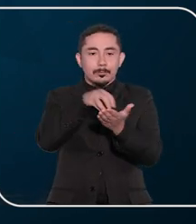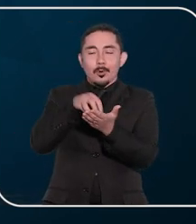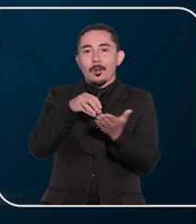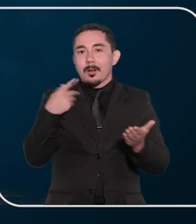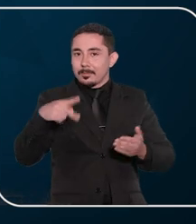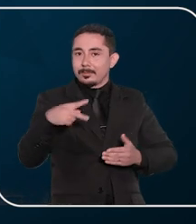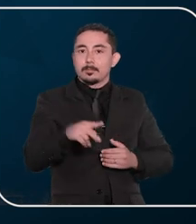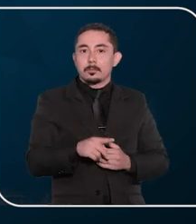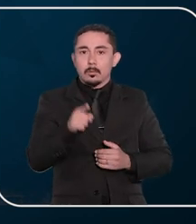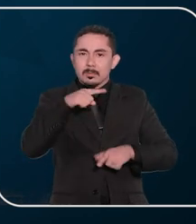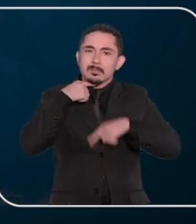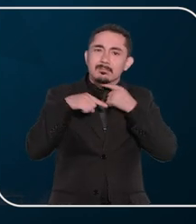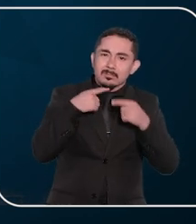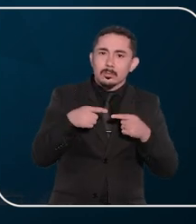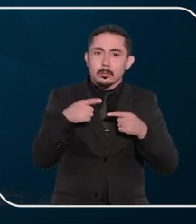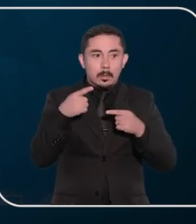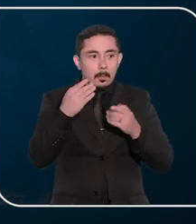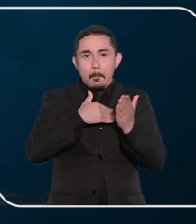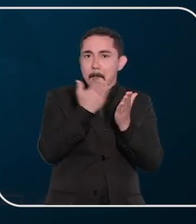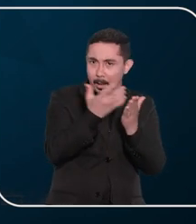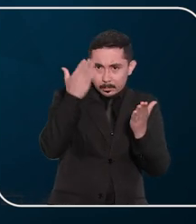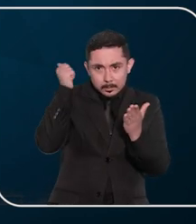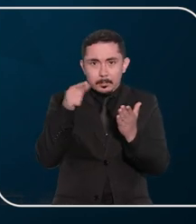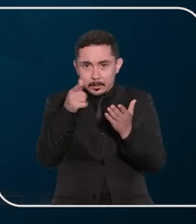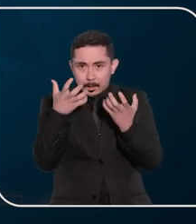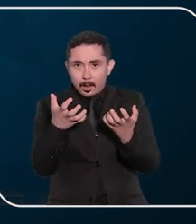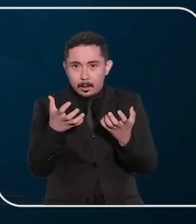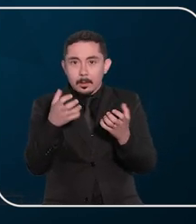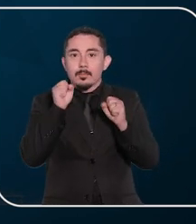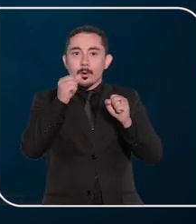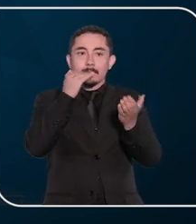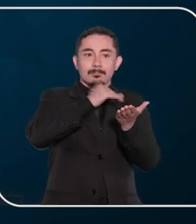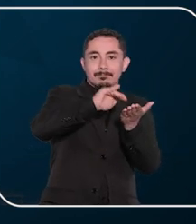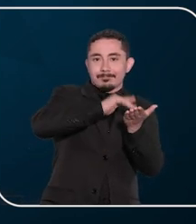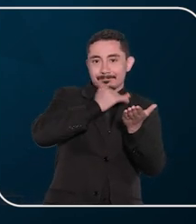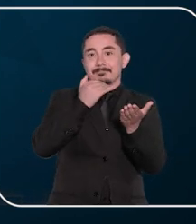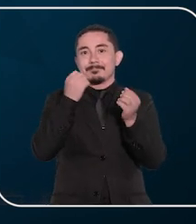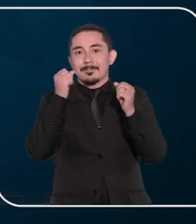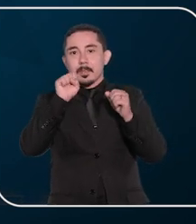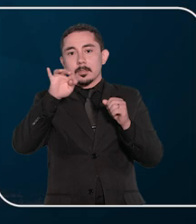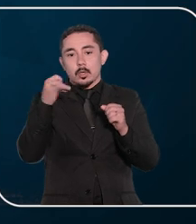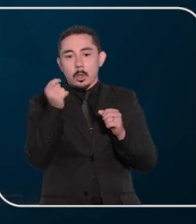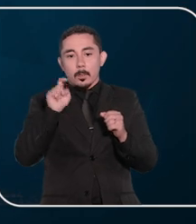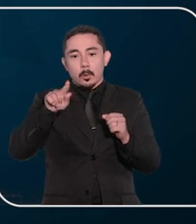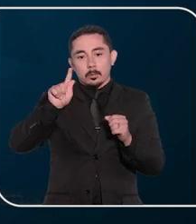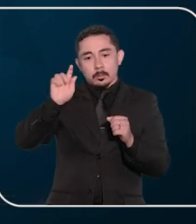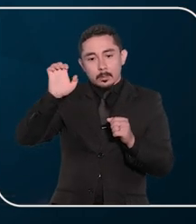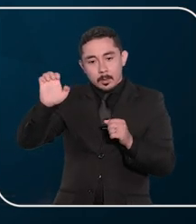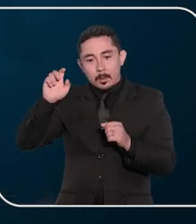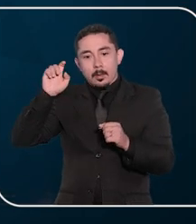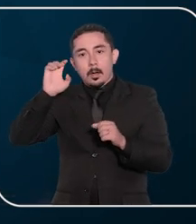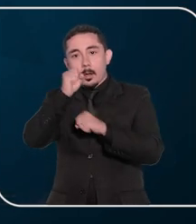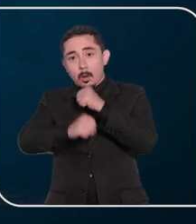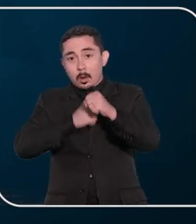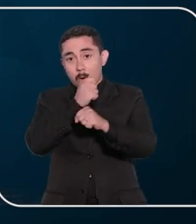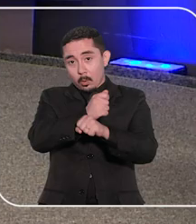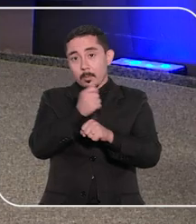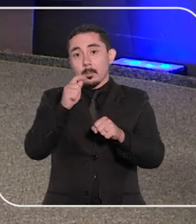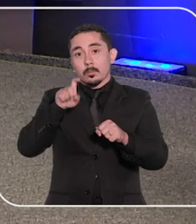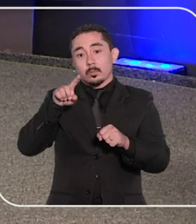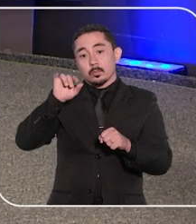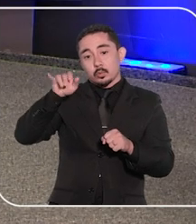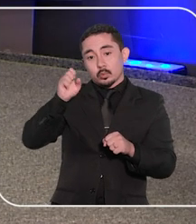públicos. Tem dúvidas? Quer saber mais? Envie um e-mail para stj.ge arroba stj